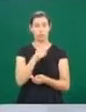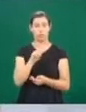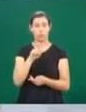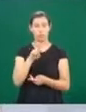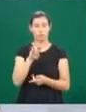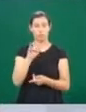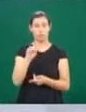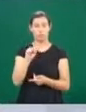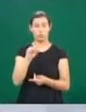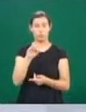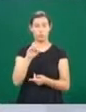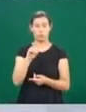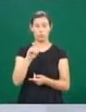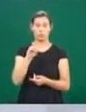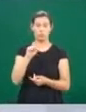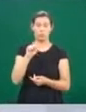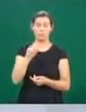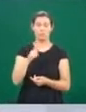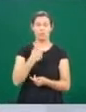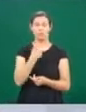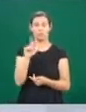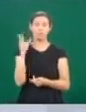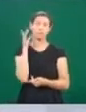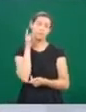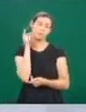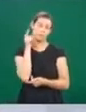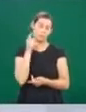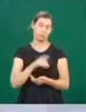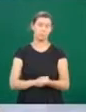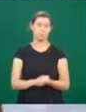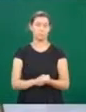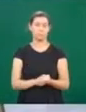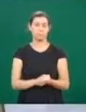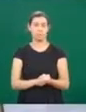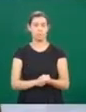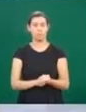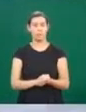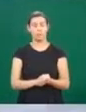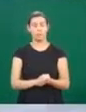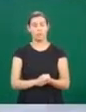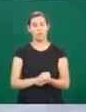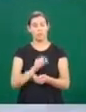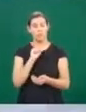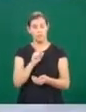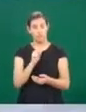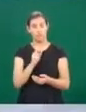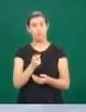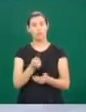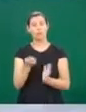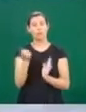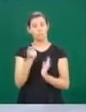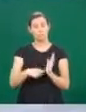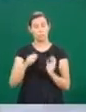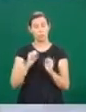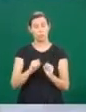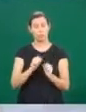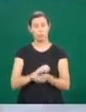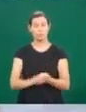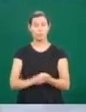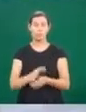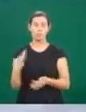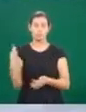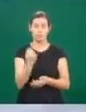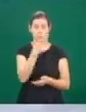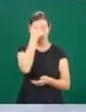professor da Federal de Viçosa e até um professor da Estadual do Ceará. Para a gente finalizar, quem é que pode participar e as inscrições? Então, todo mundo